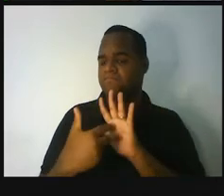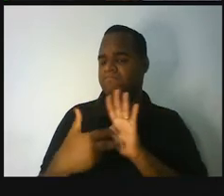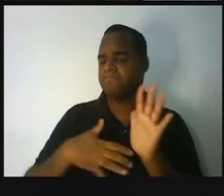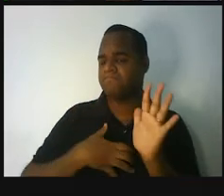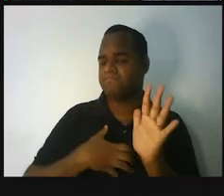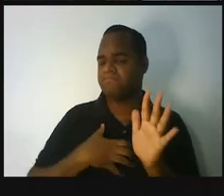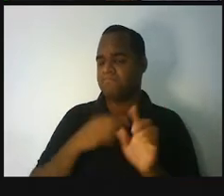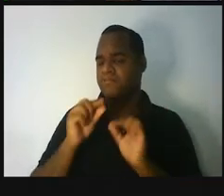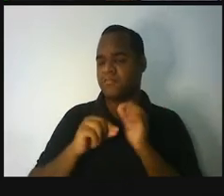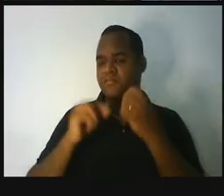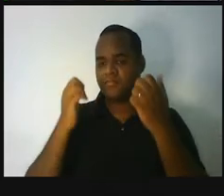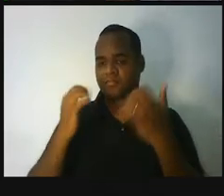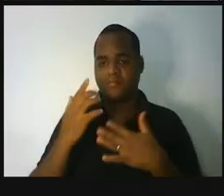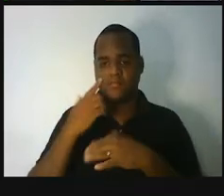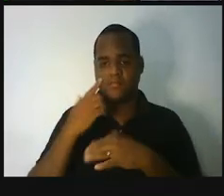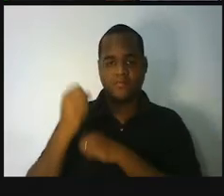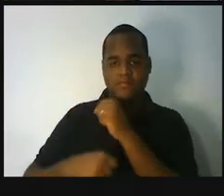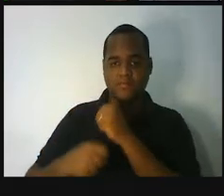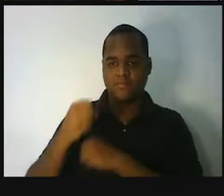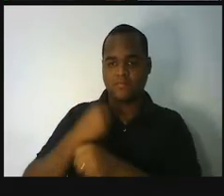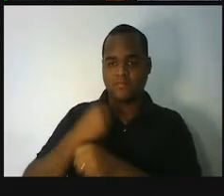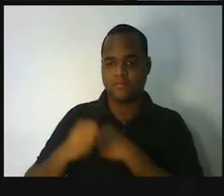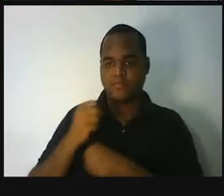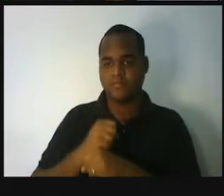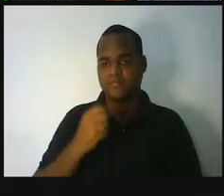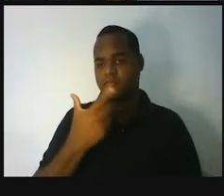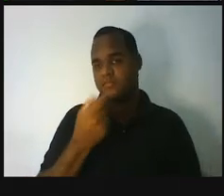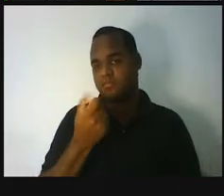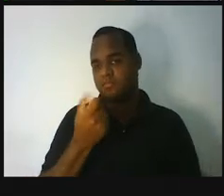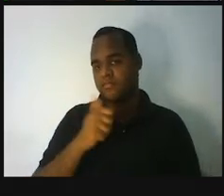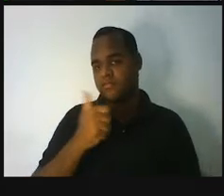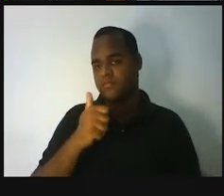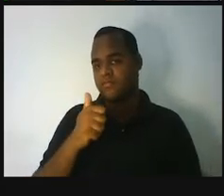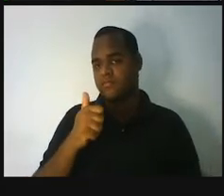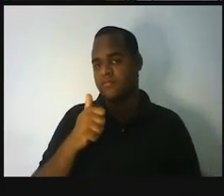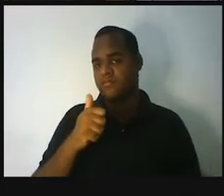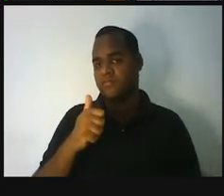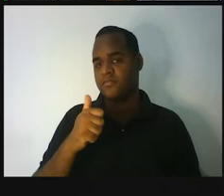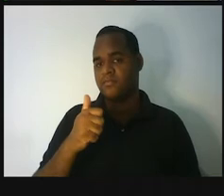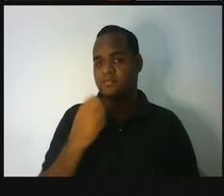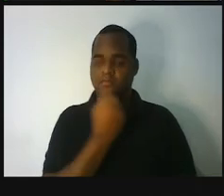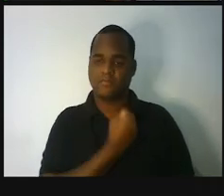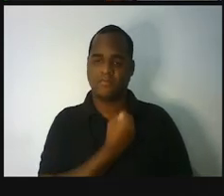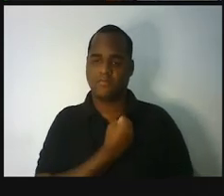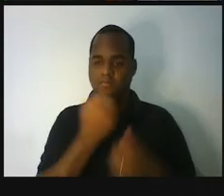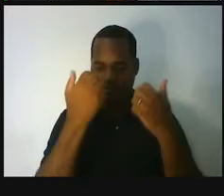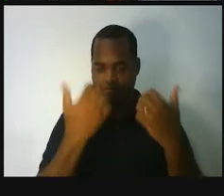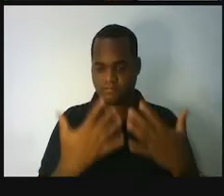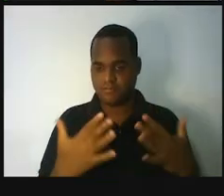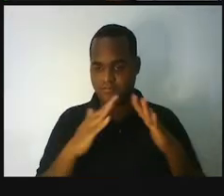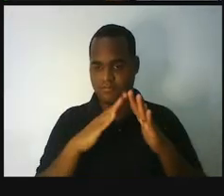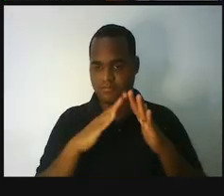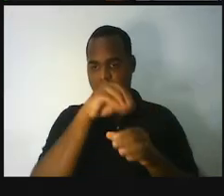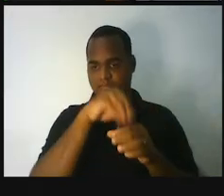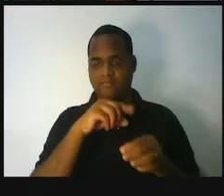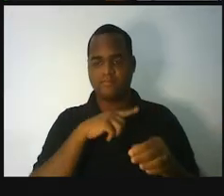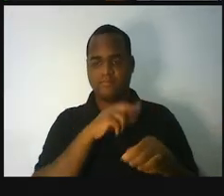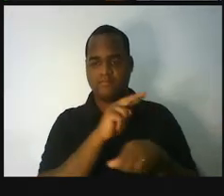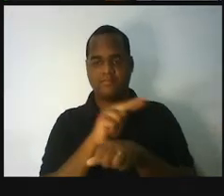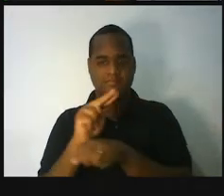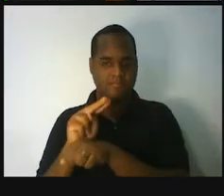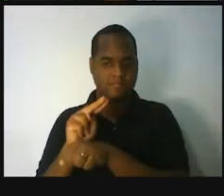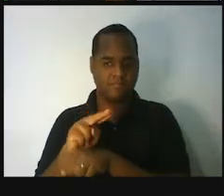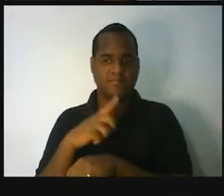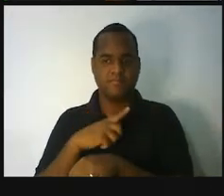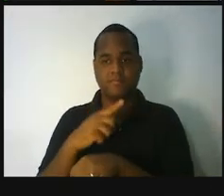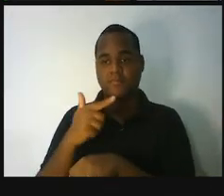no ano de 2011, olha o número que foi o fluxo doméstico, olha o número